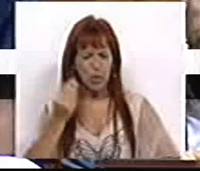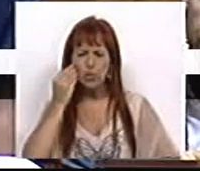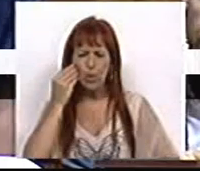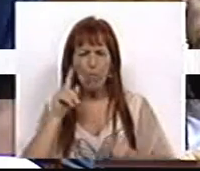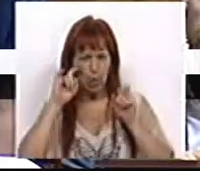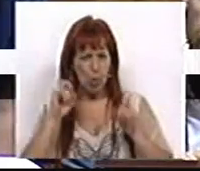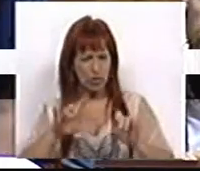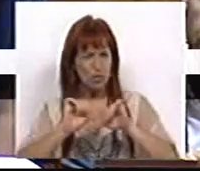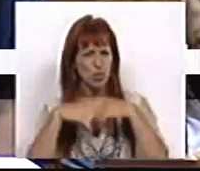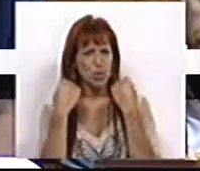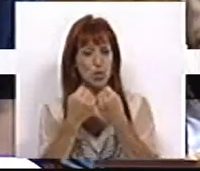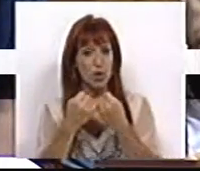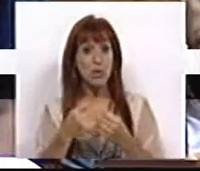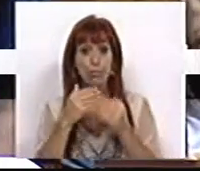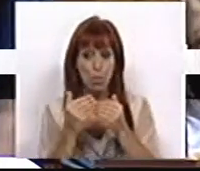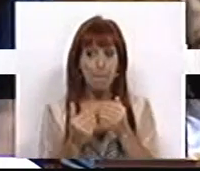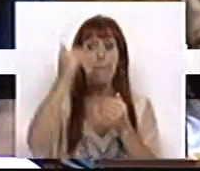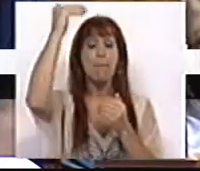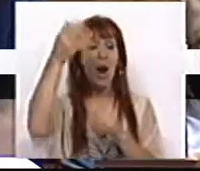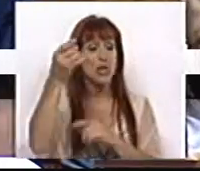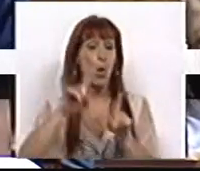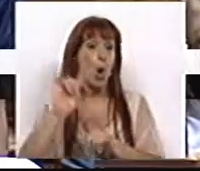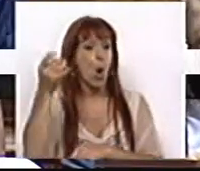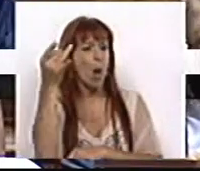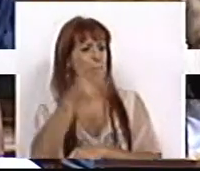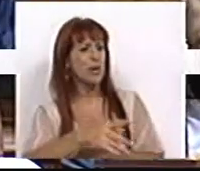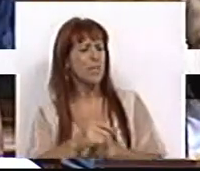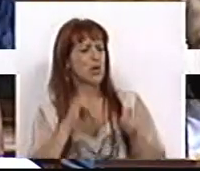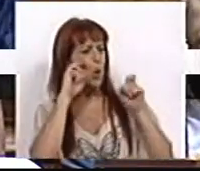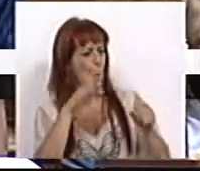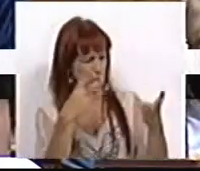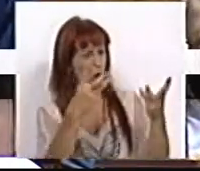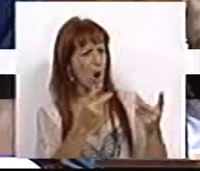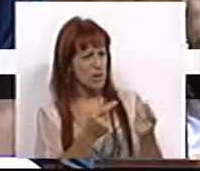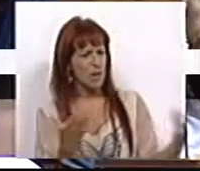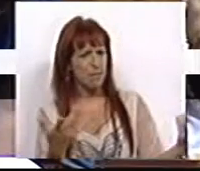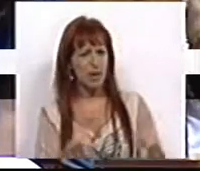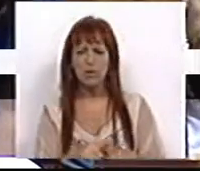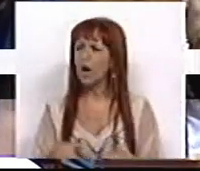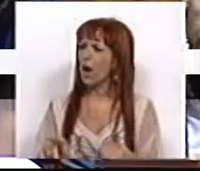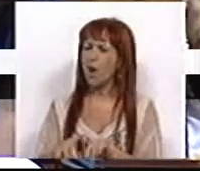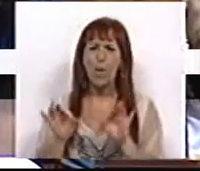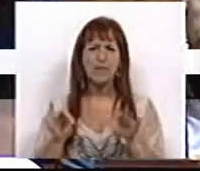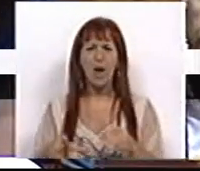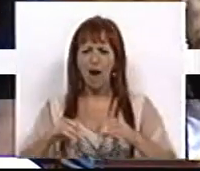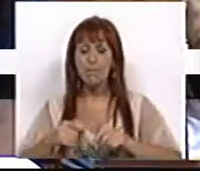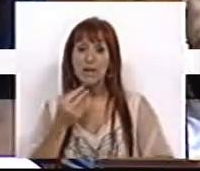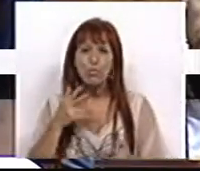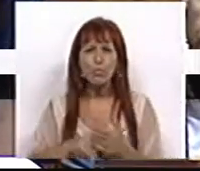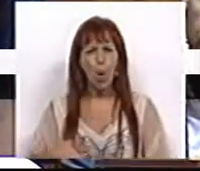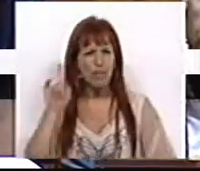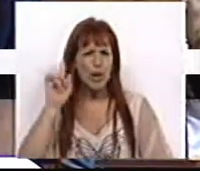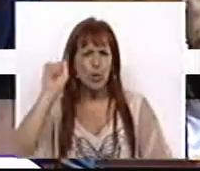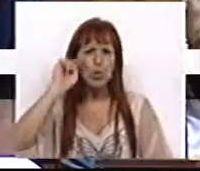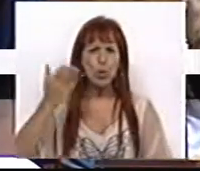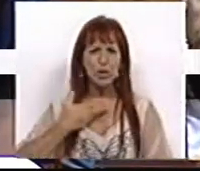mecanismo de controle social muito mais, ao invés de um mecanismo de controle orçamental, e se não o faz, admite ao verdadeiro